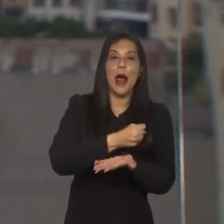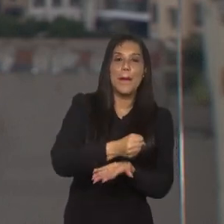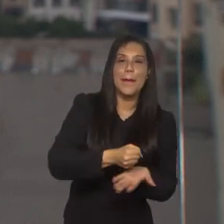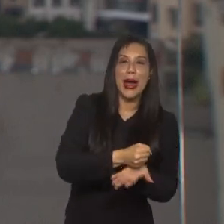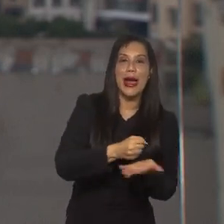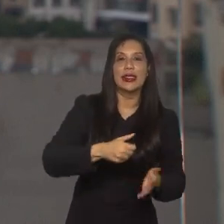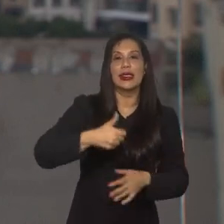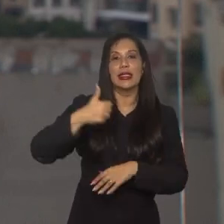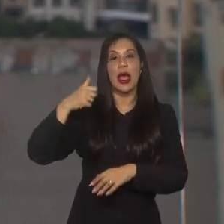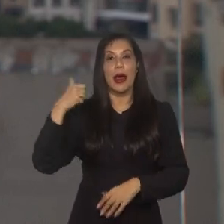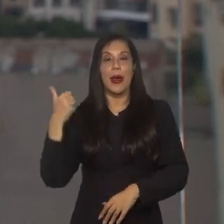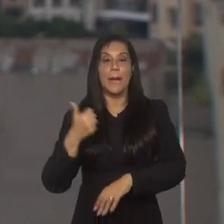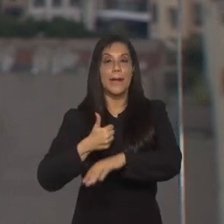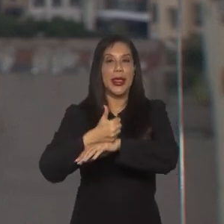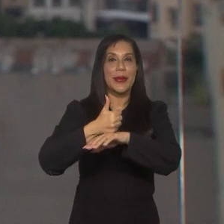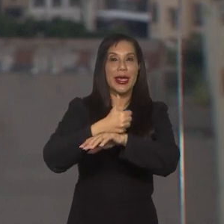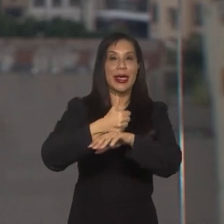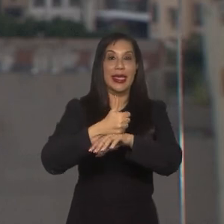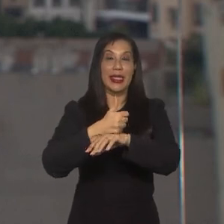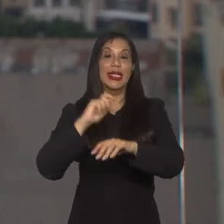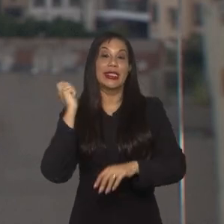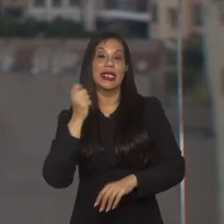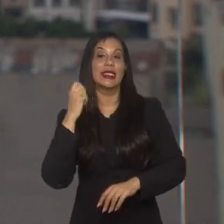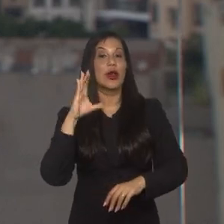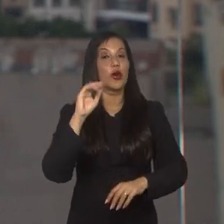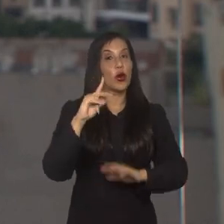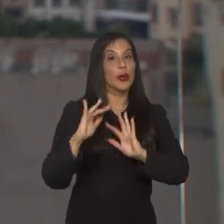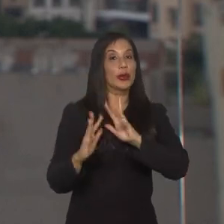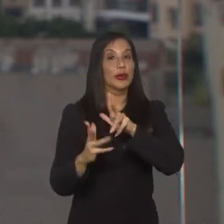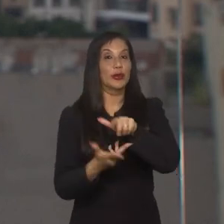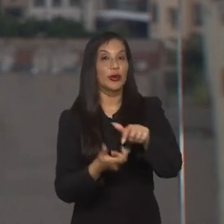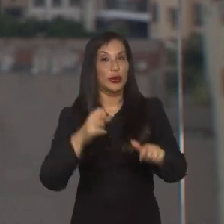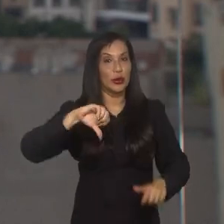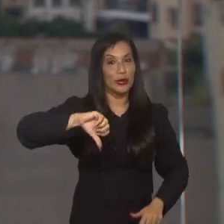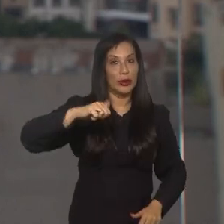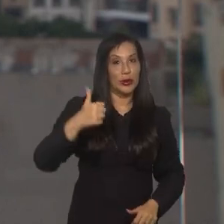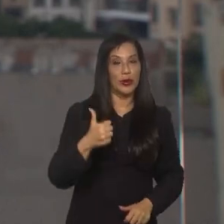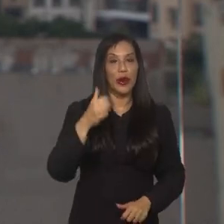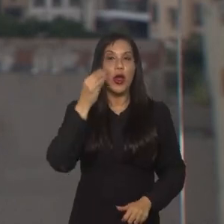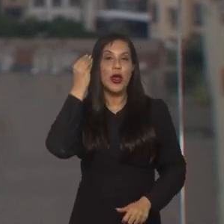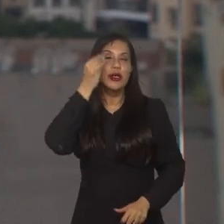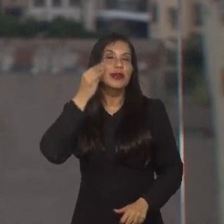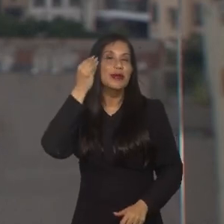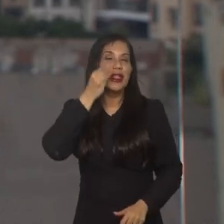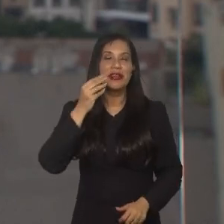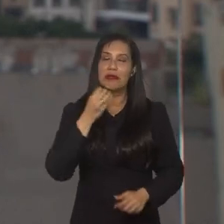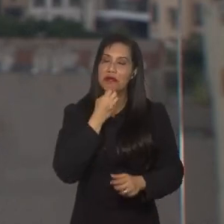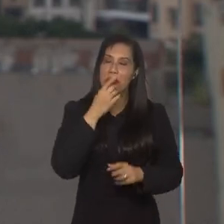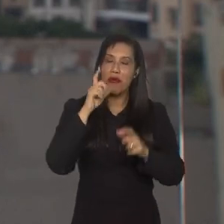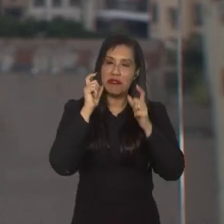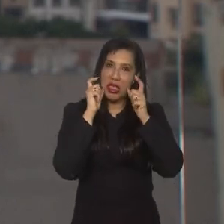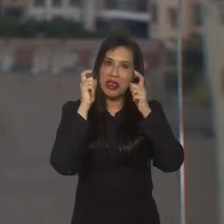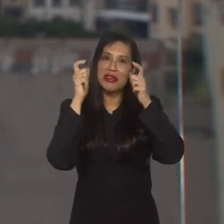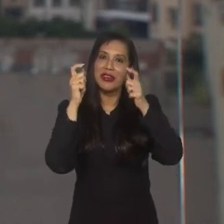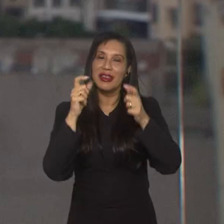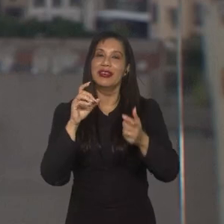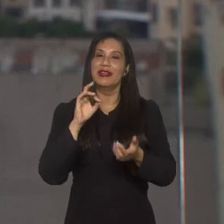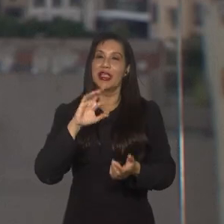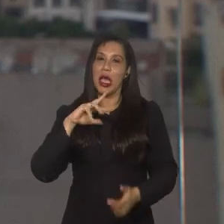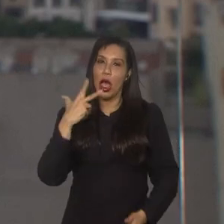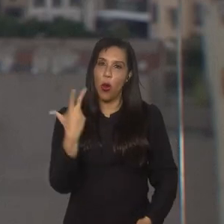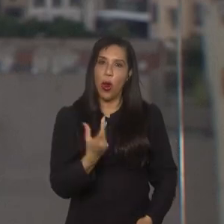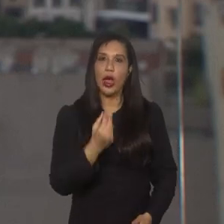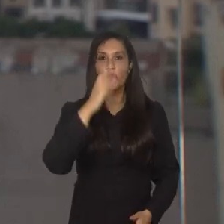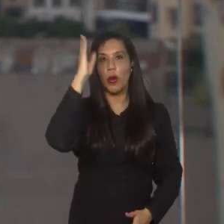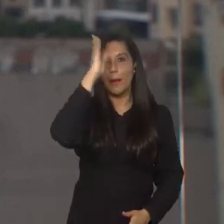primeira seleção, que foi a Copa do Mundo, em 91. Foi uma experiência muito interessante. Eu acho que o